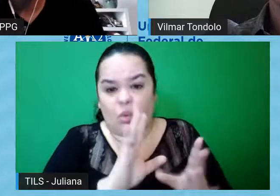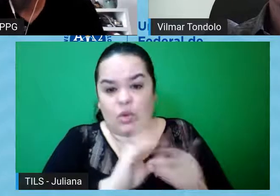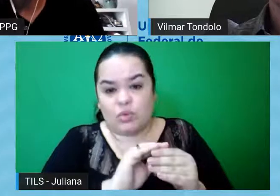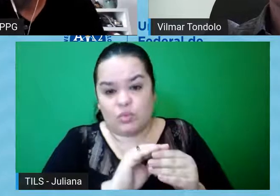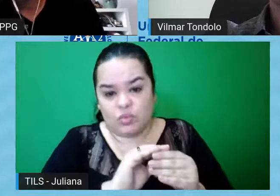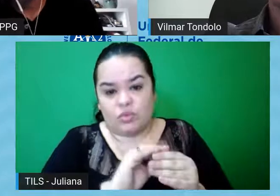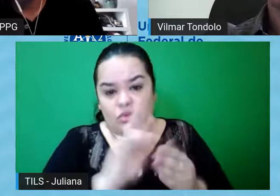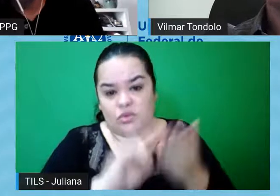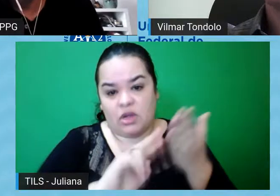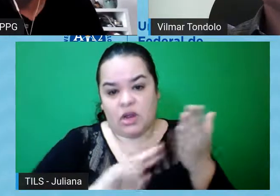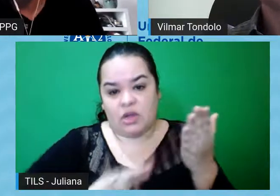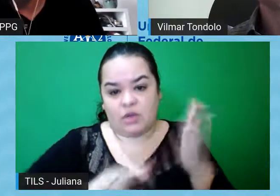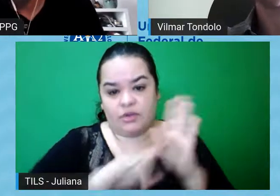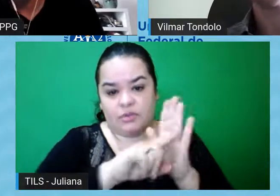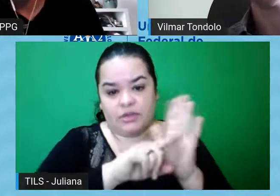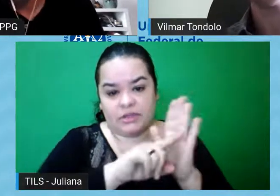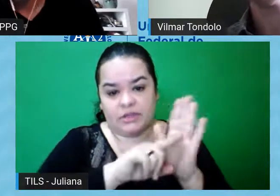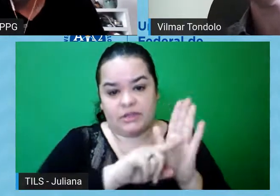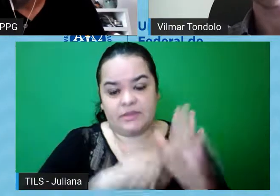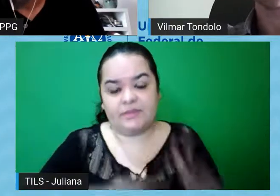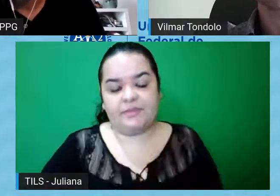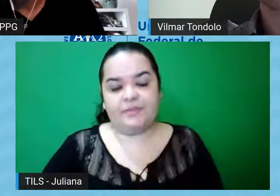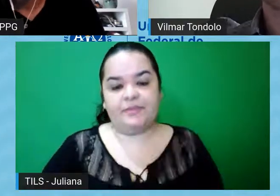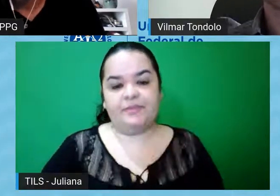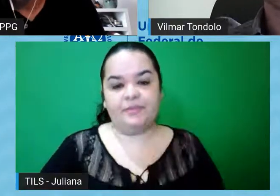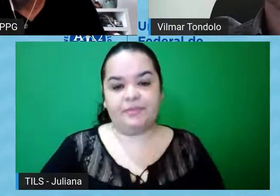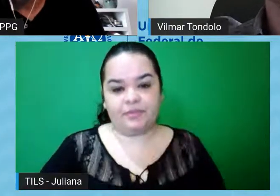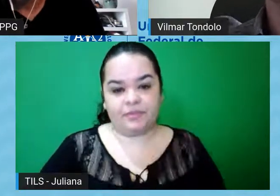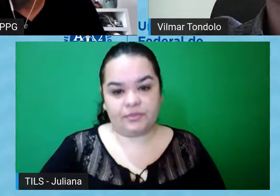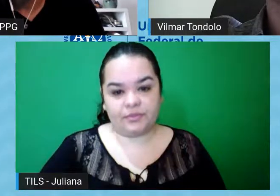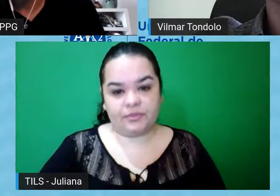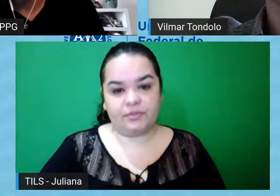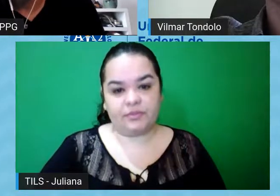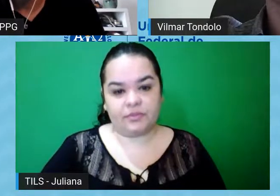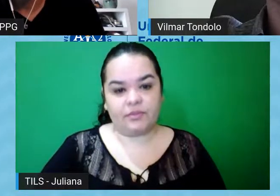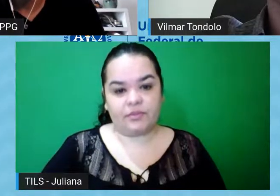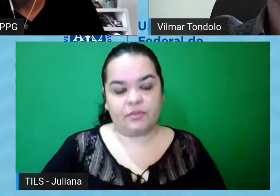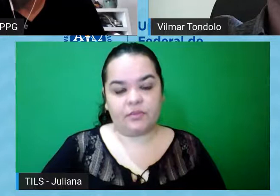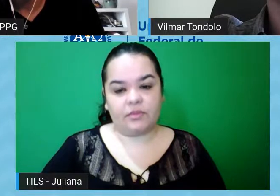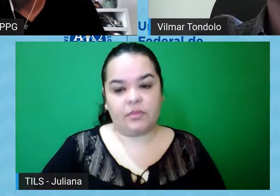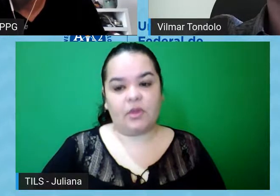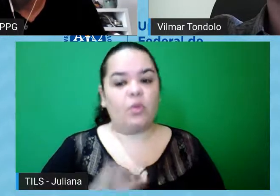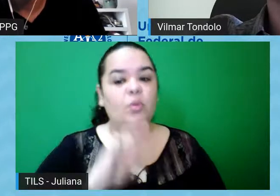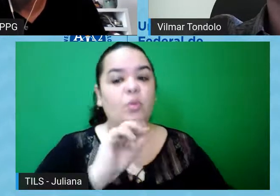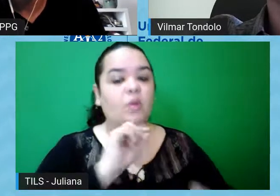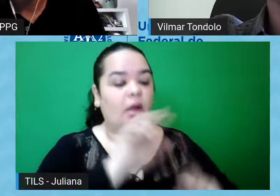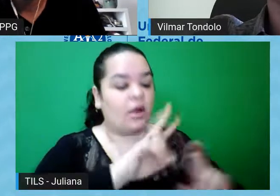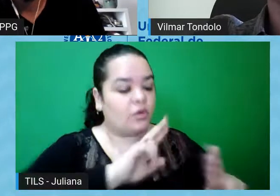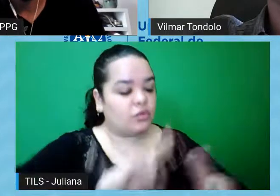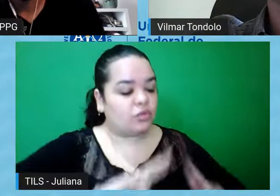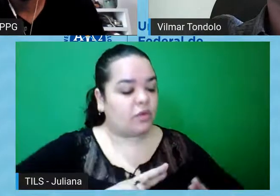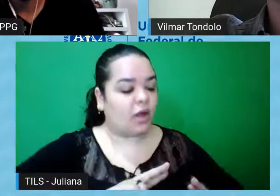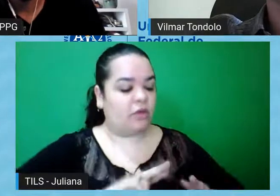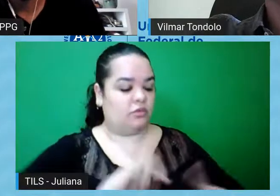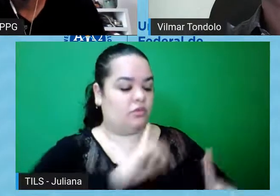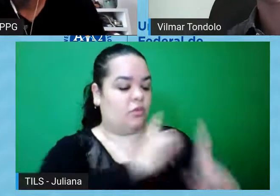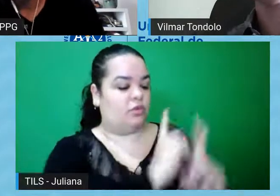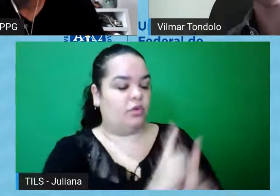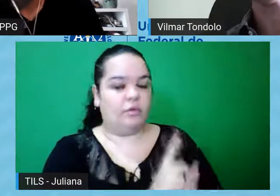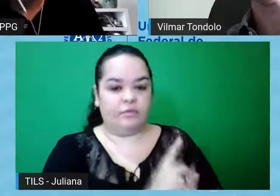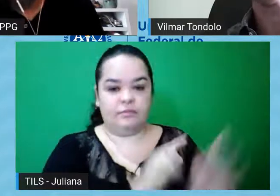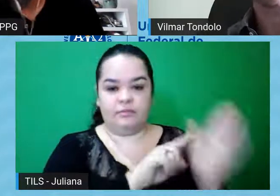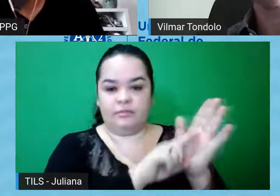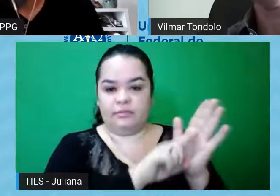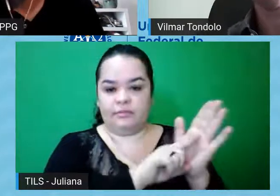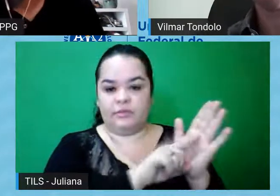relatório bem geral, assim, dos resultados obtidos pelo estudo. É